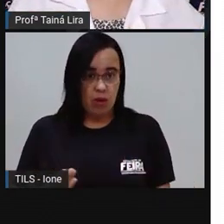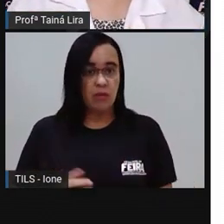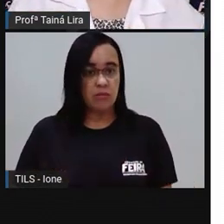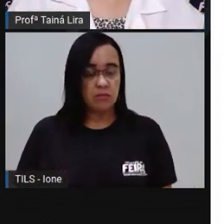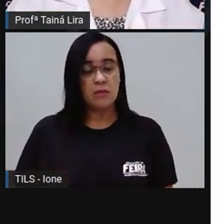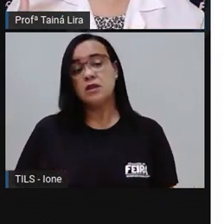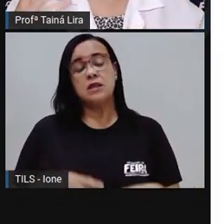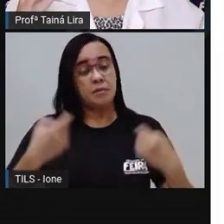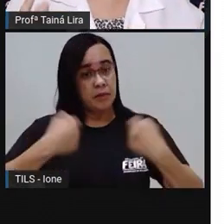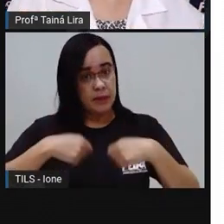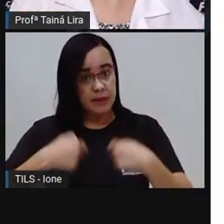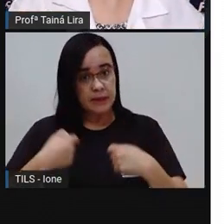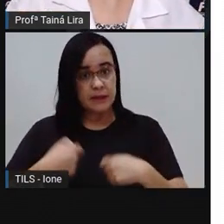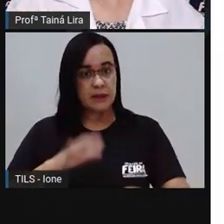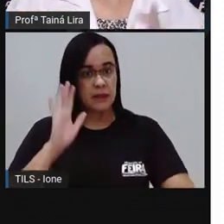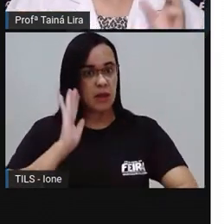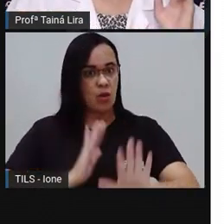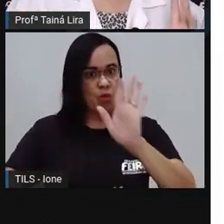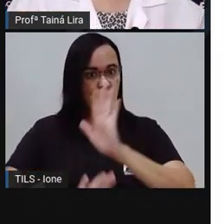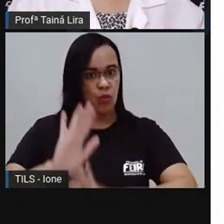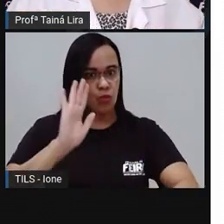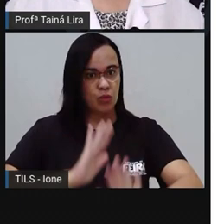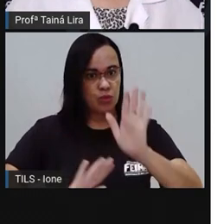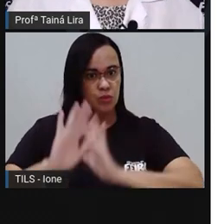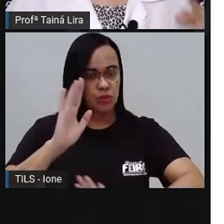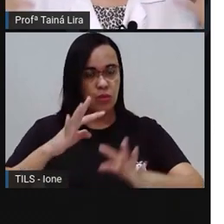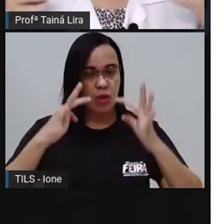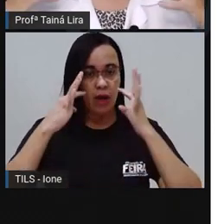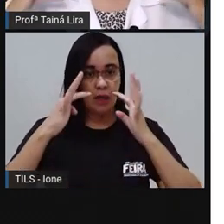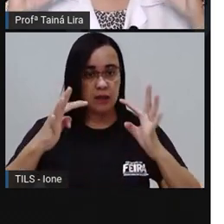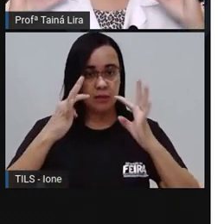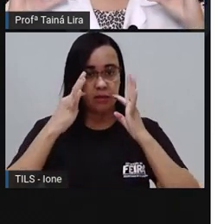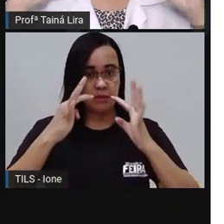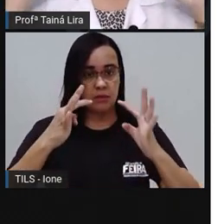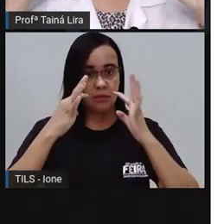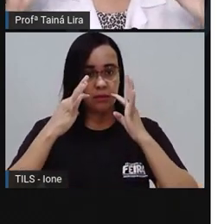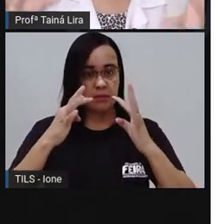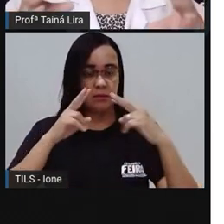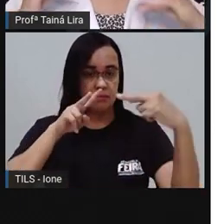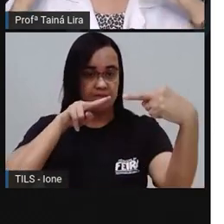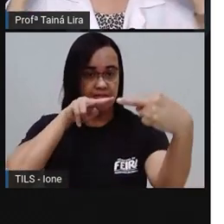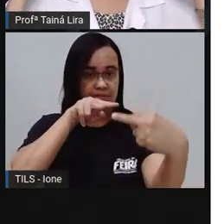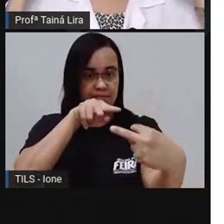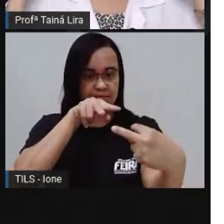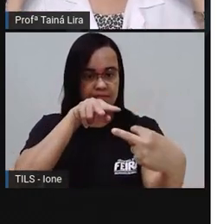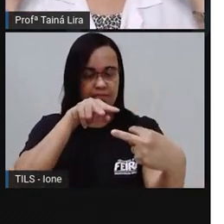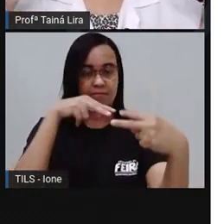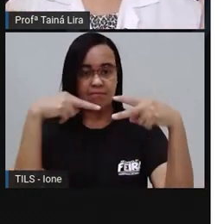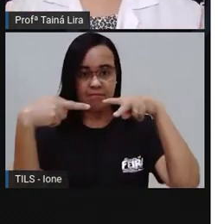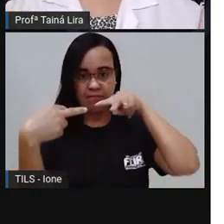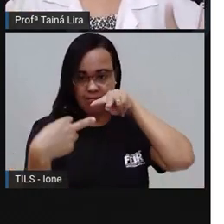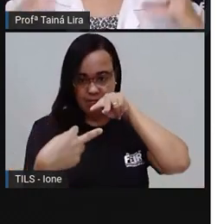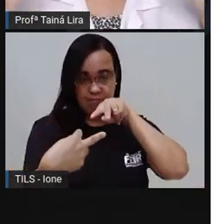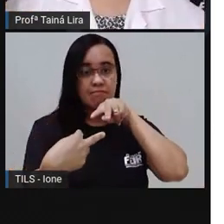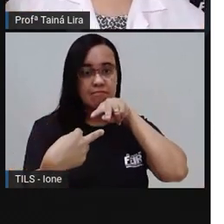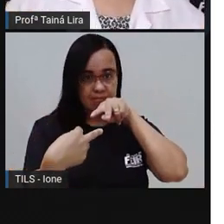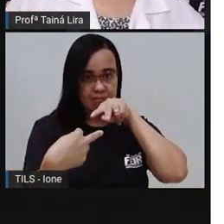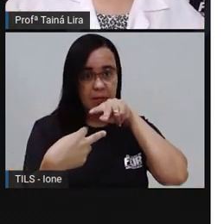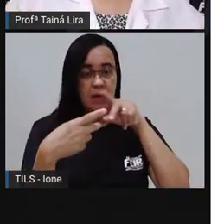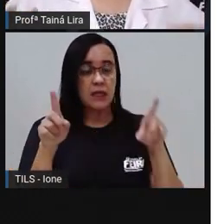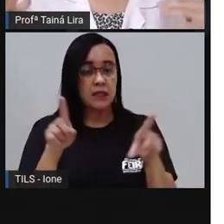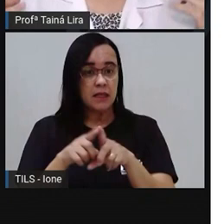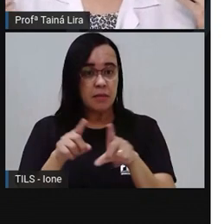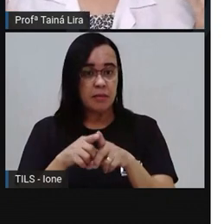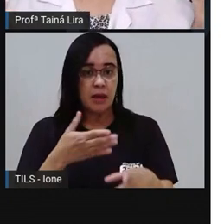cuidados, né? Olhar para a câmera, colocar sua voz, falar de uma altura, não é gritar,